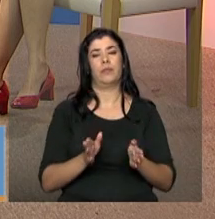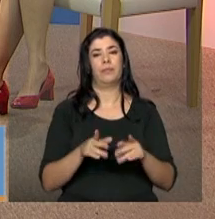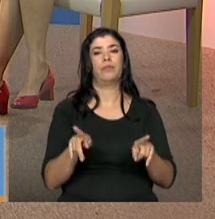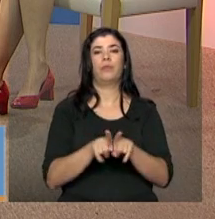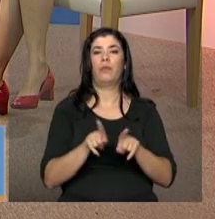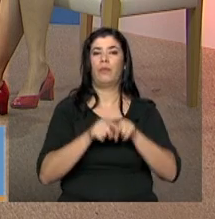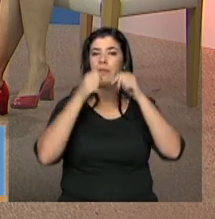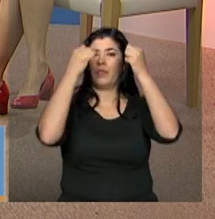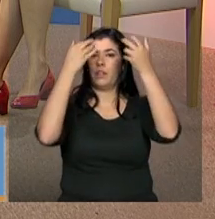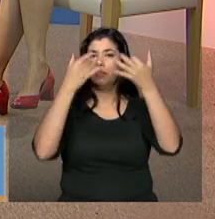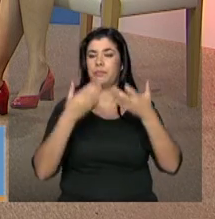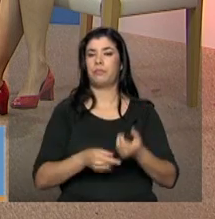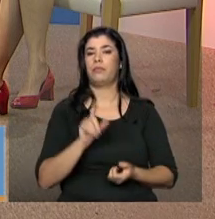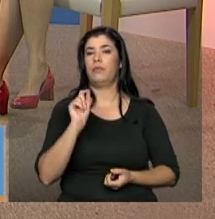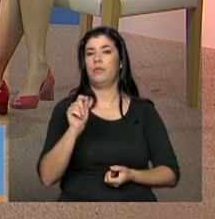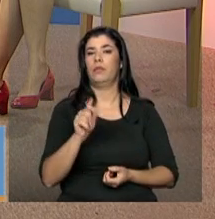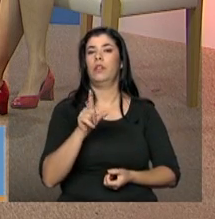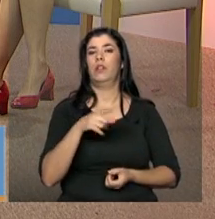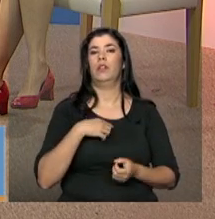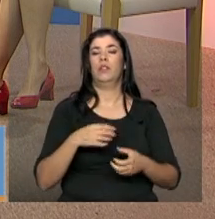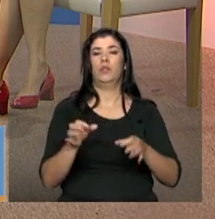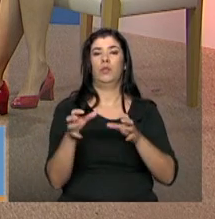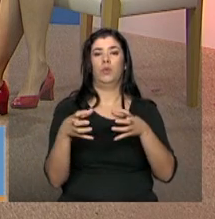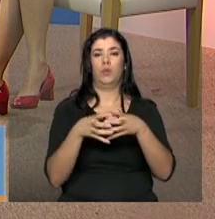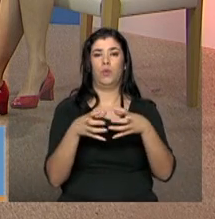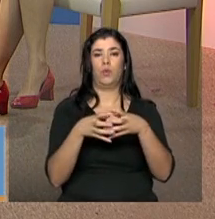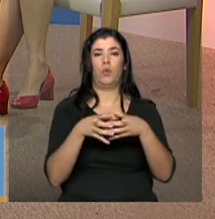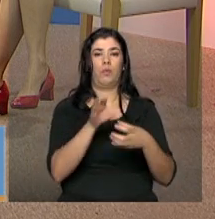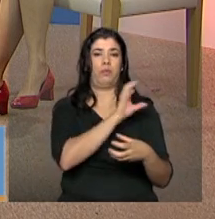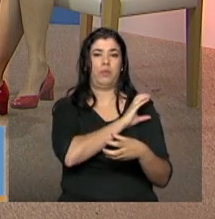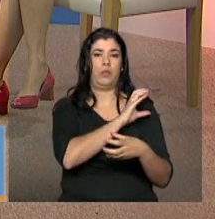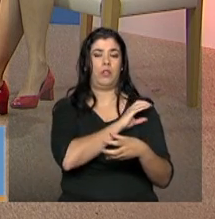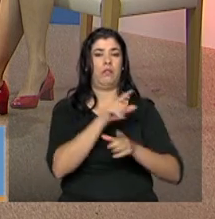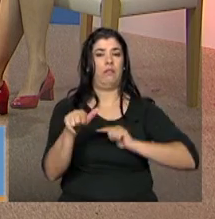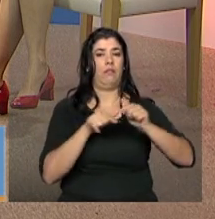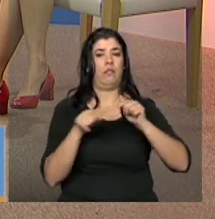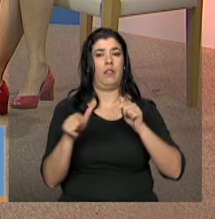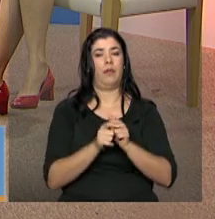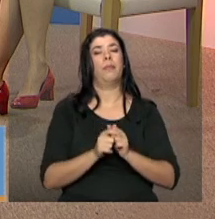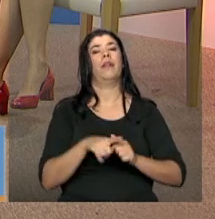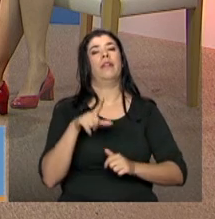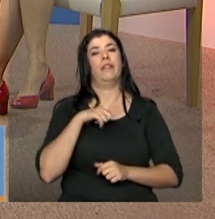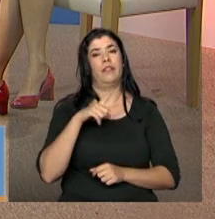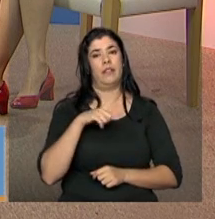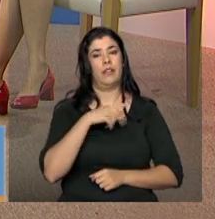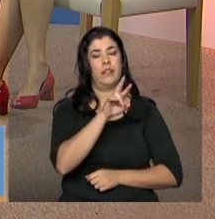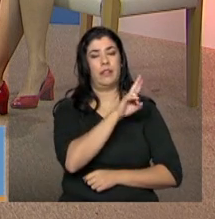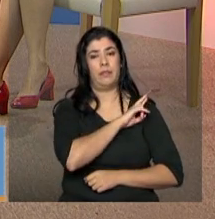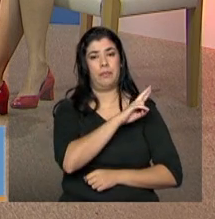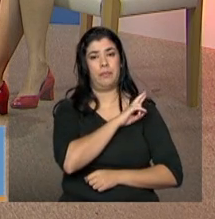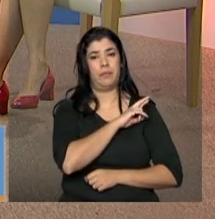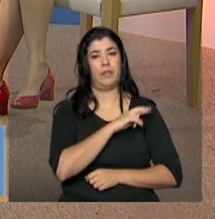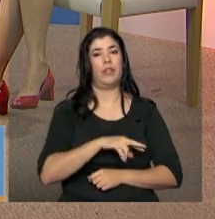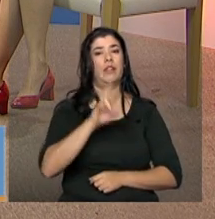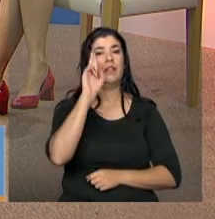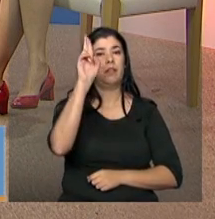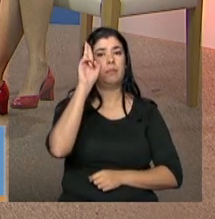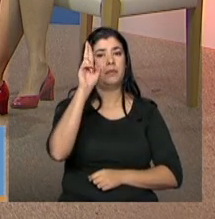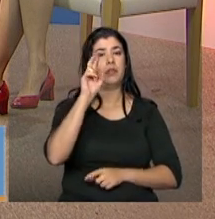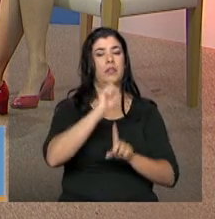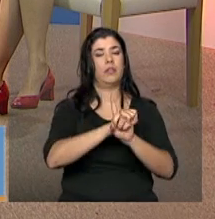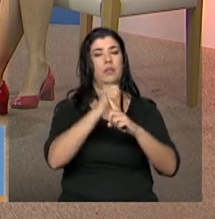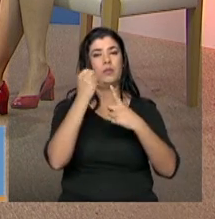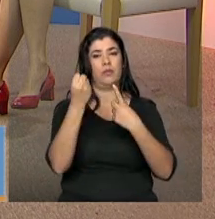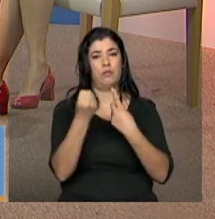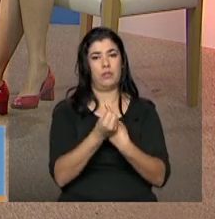como eu disse, a comissão está em pleno trabalho, além da comissão organizadora, que bem colocada, com representantes da sociedade